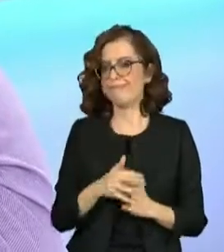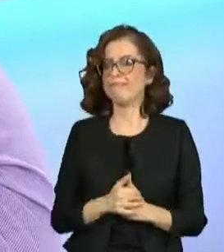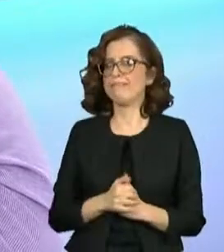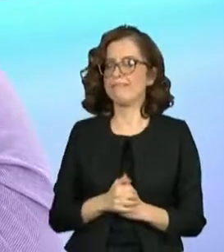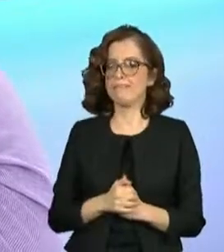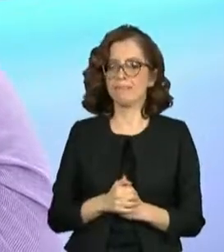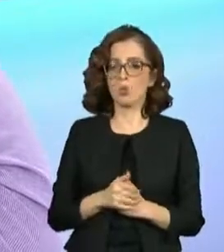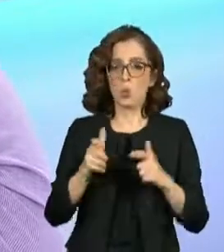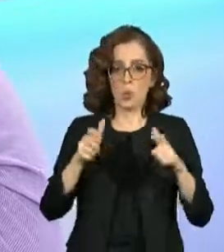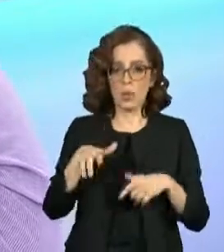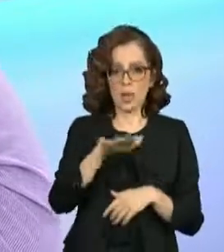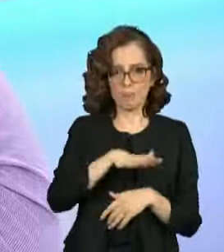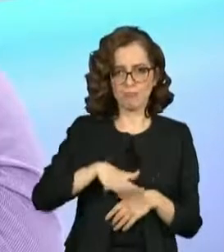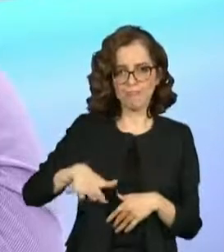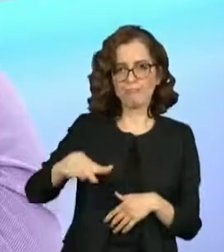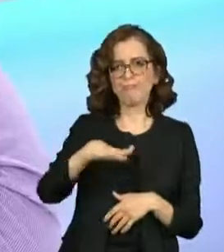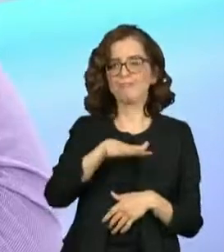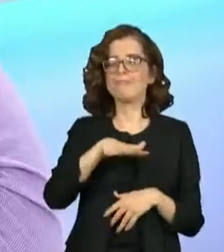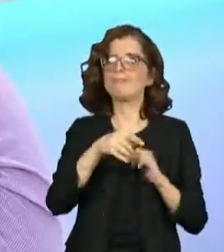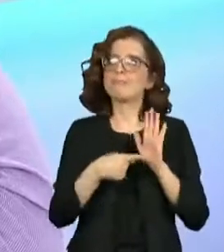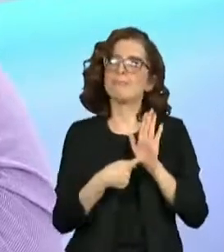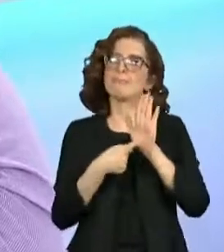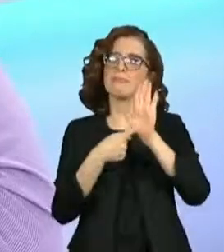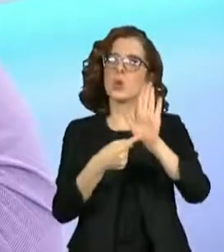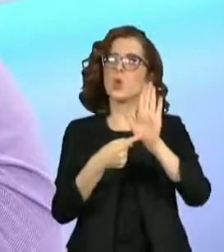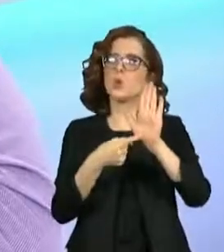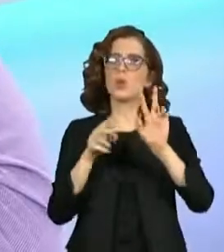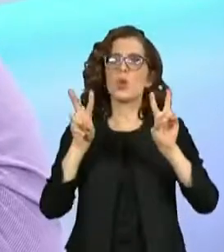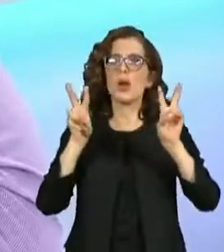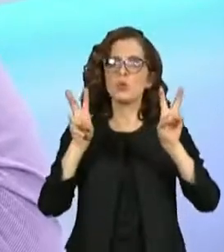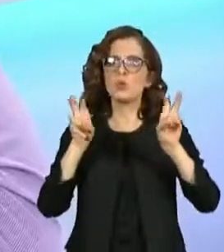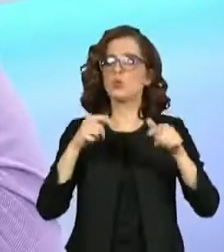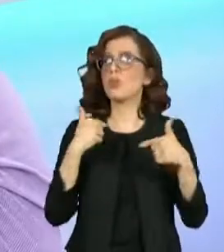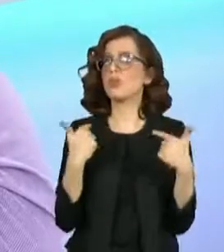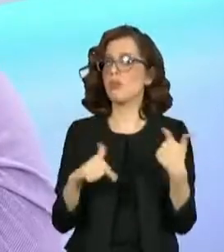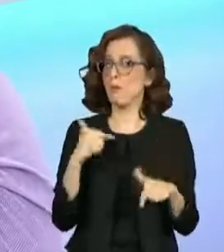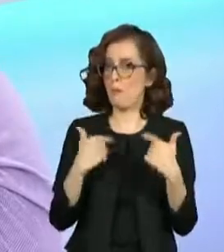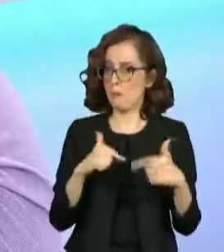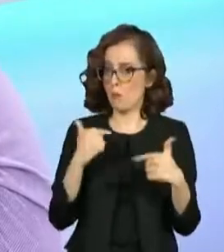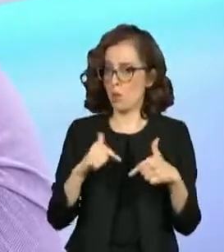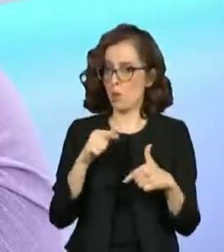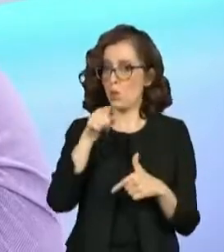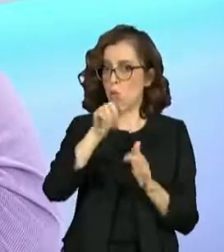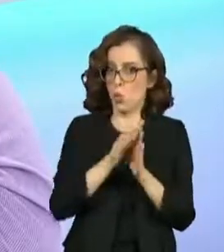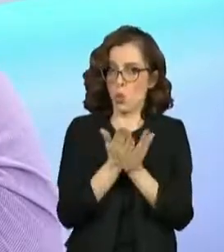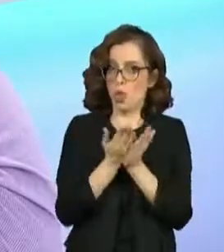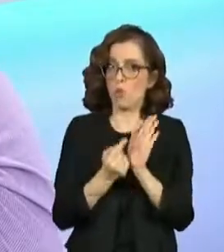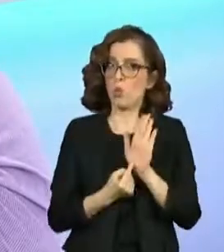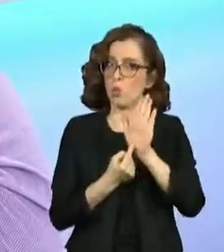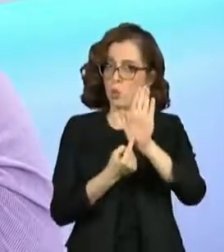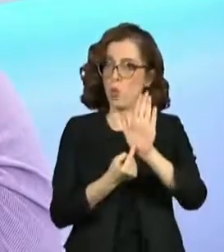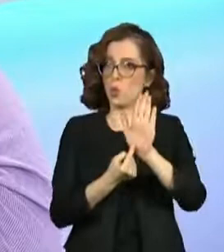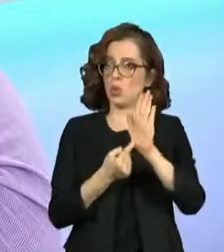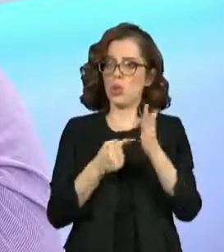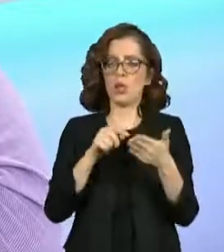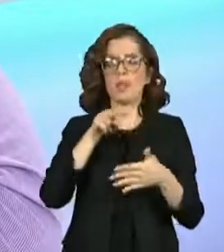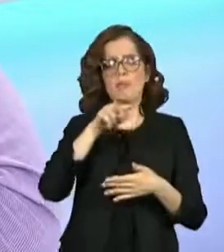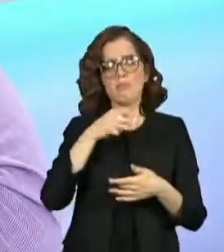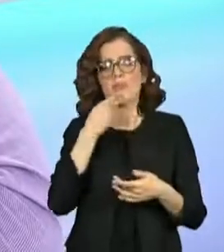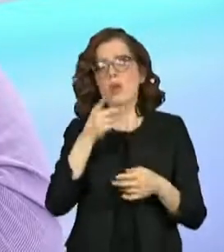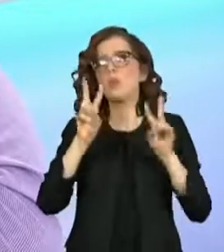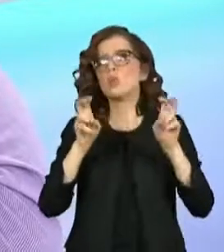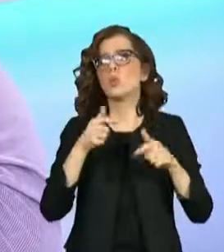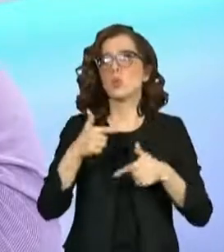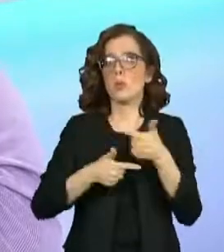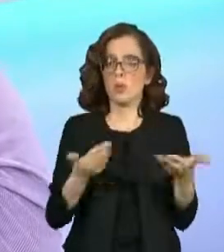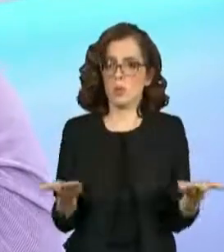Basicamente, no capítulo sobre trabalho e o futuro do trabalho, há uma discussão bem interessante lá e você também coloca